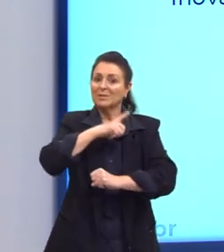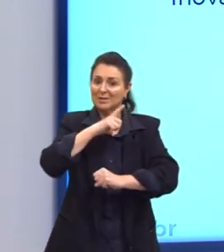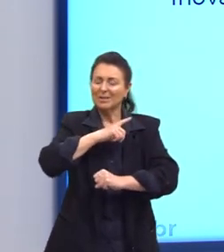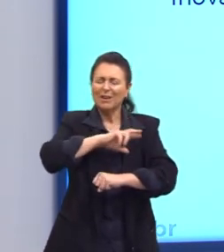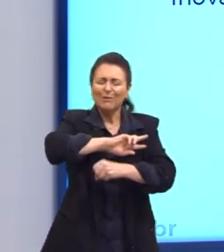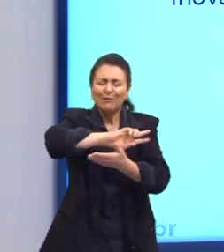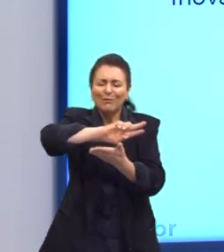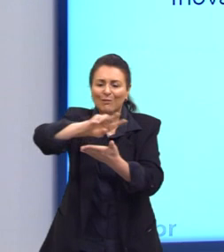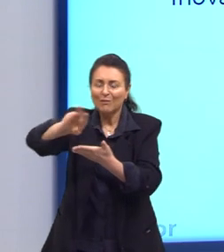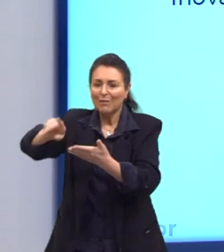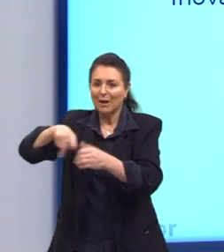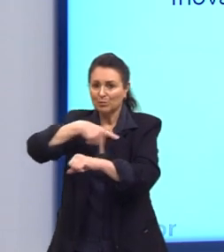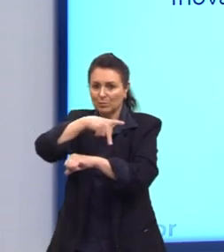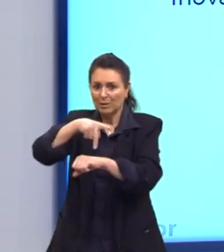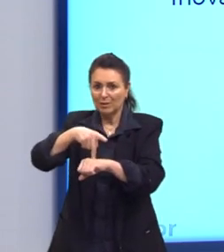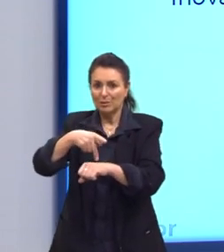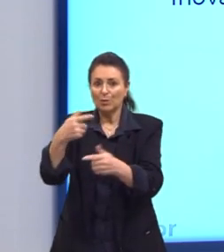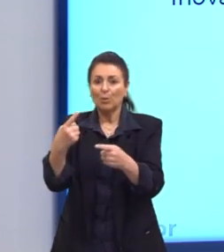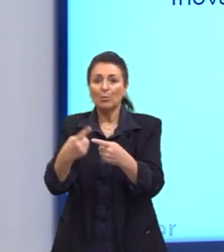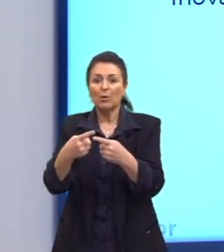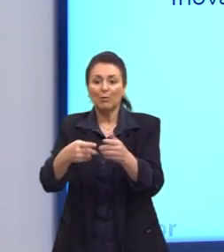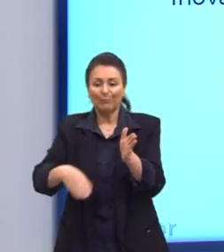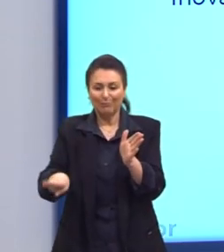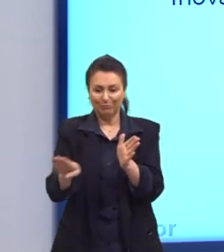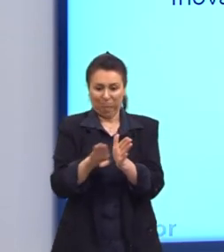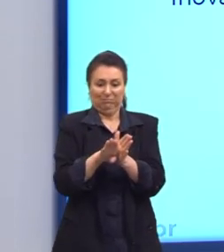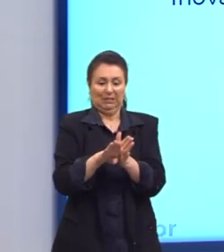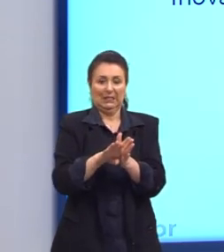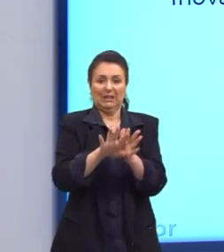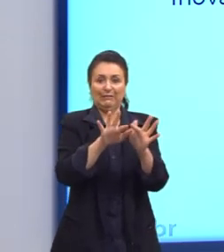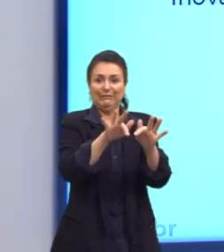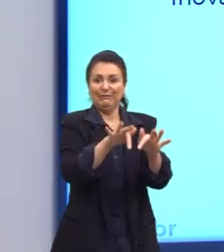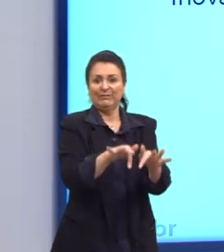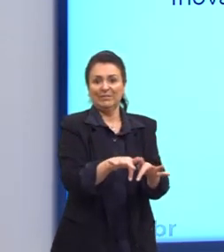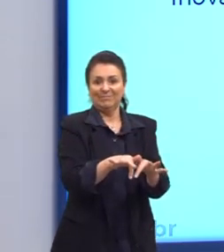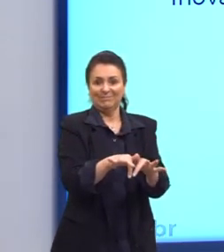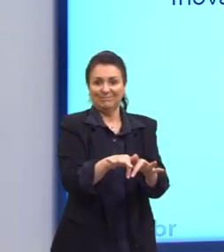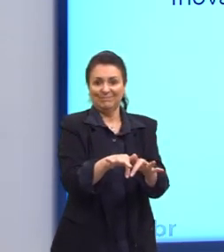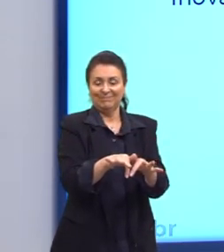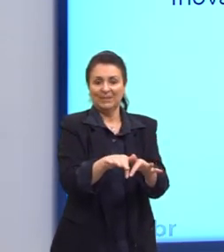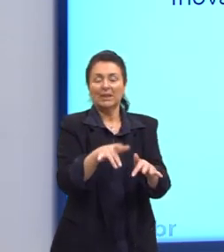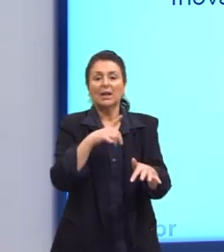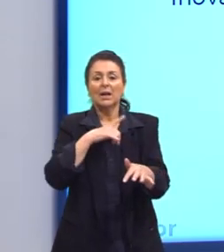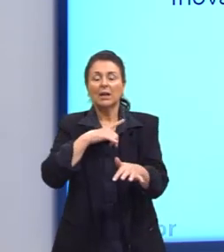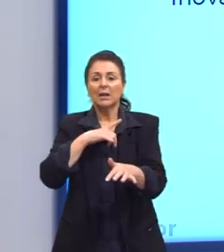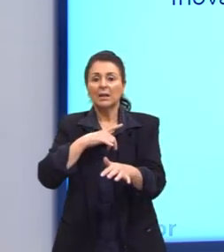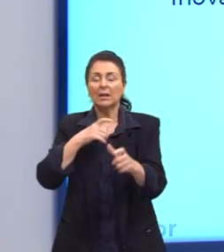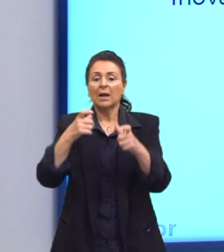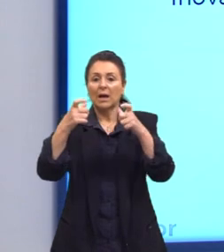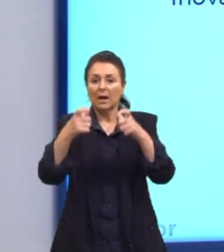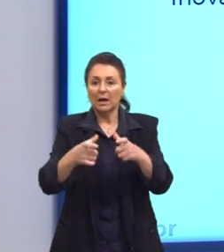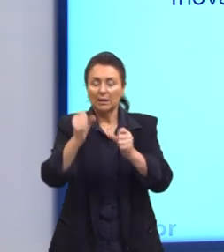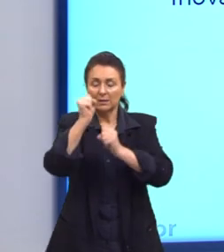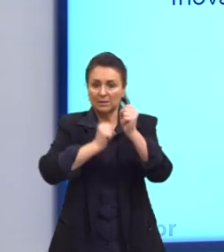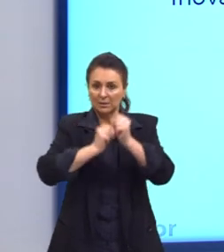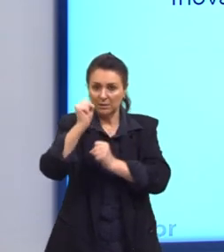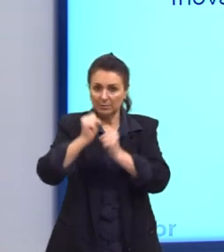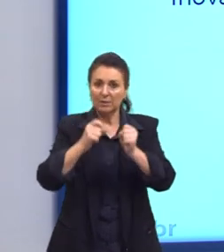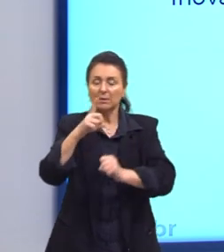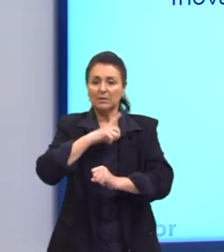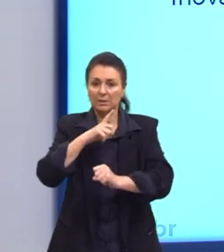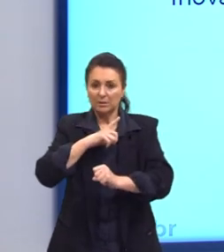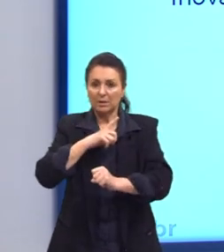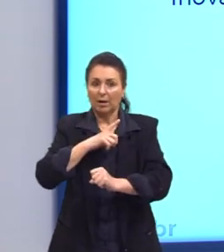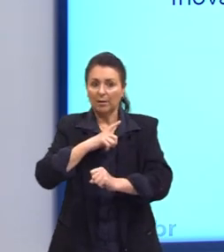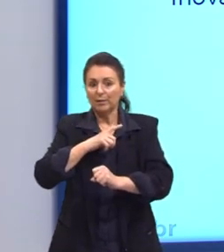Com o fim dessas barreiras físicas, a superação das barreiras físicas, as transnacionais têm seus